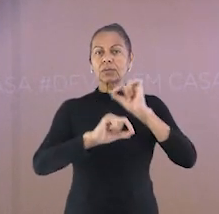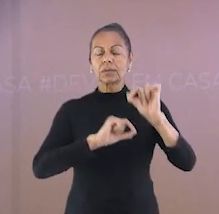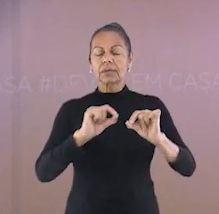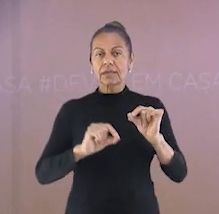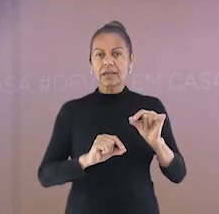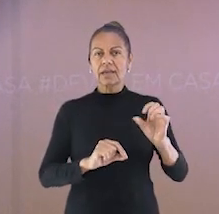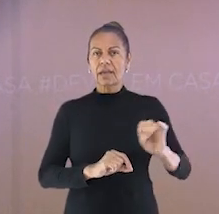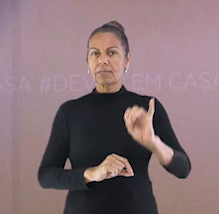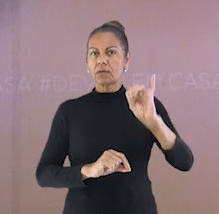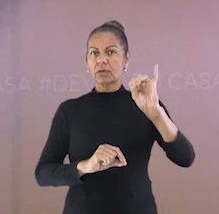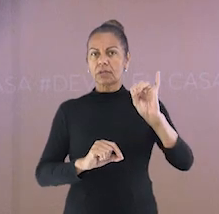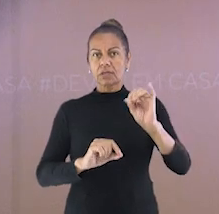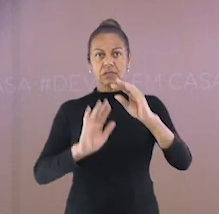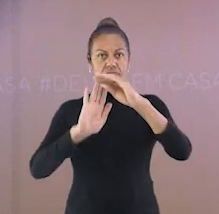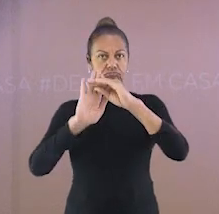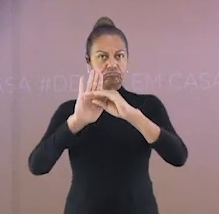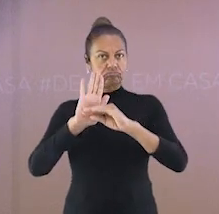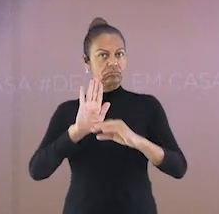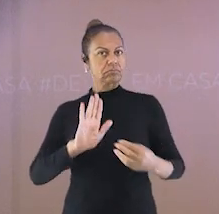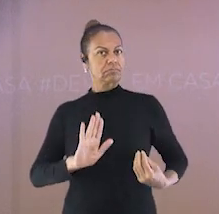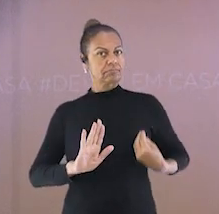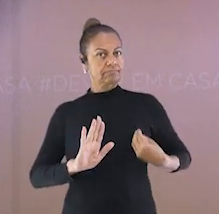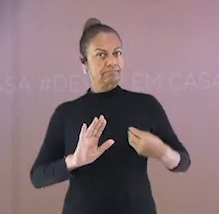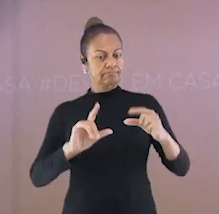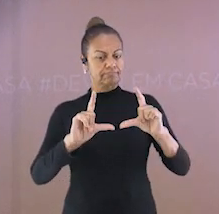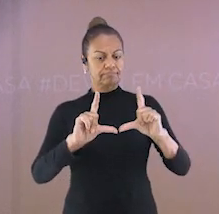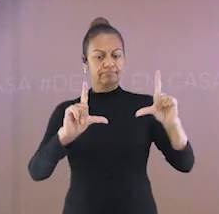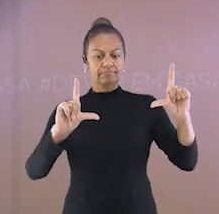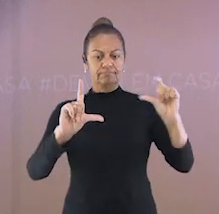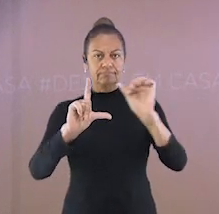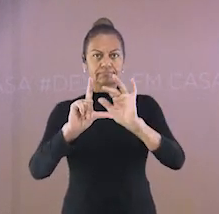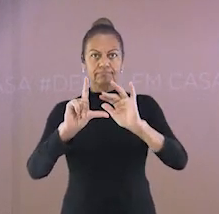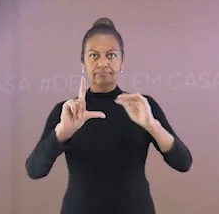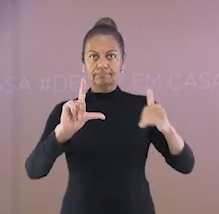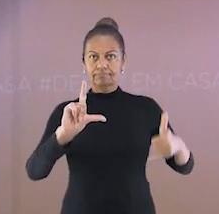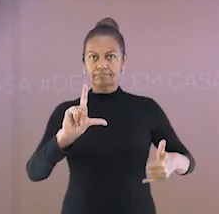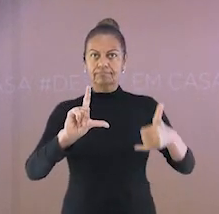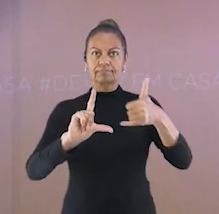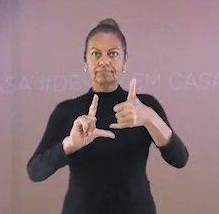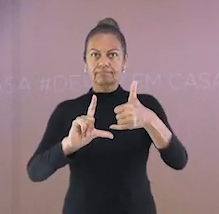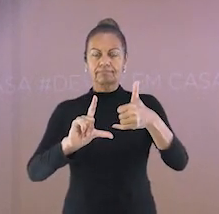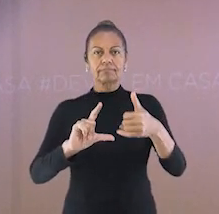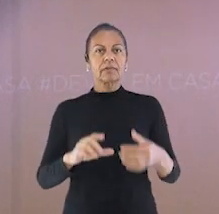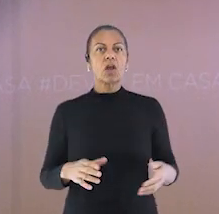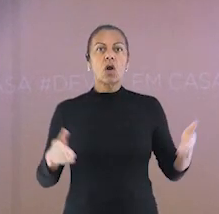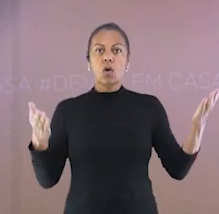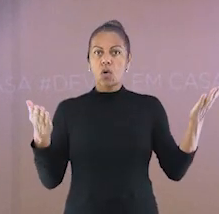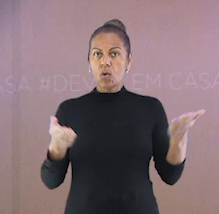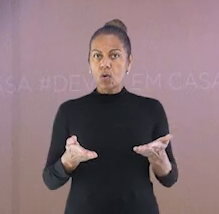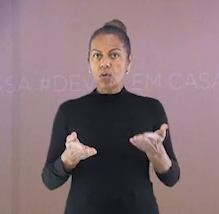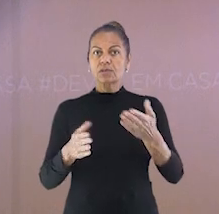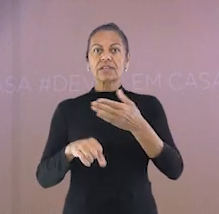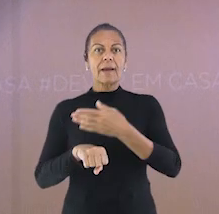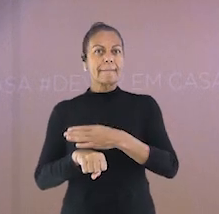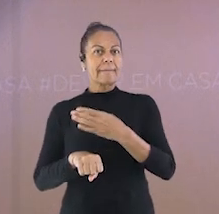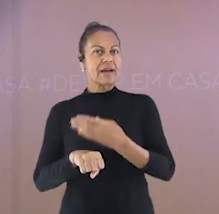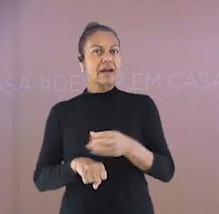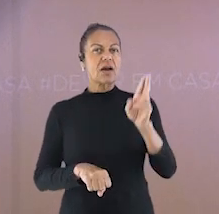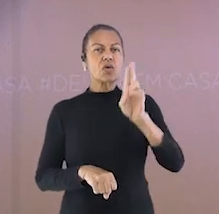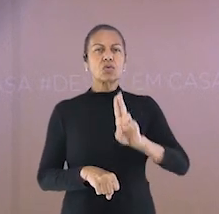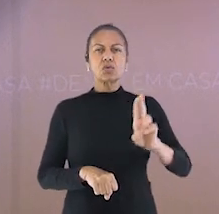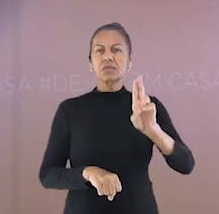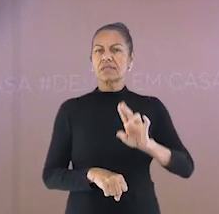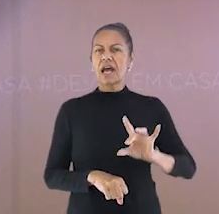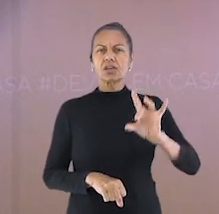aparece na sua tela. Mais um recado. Na prática de hoje, vamos utilizar apenas um tapete de ginástica.